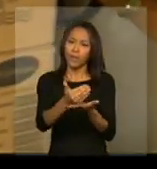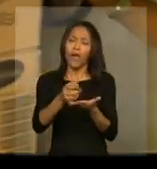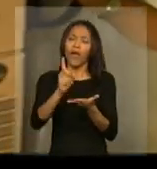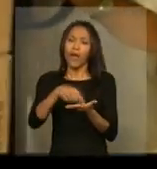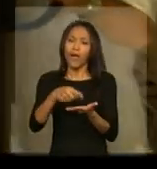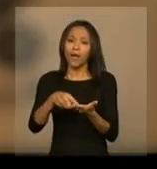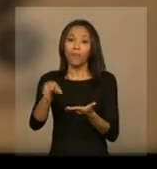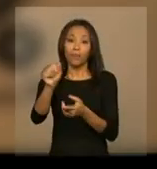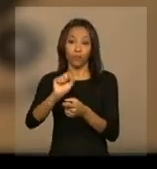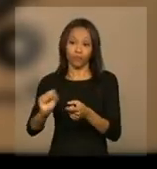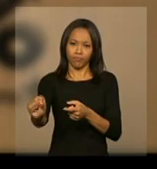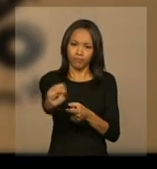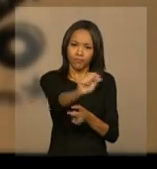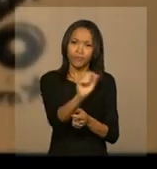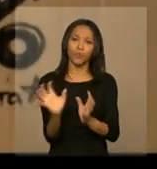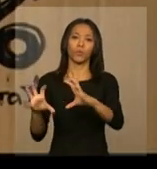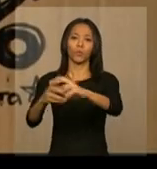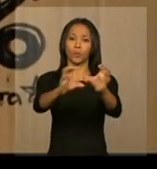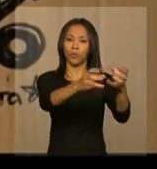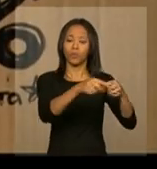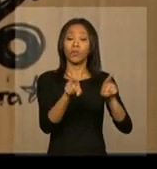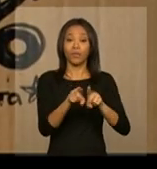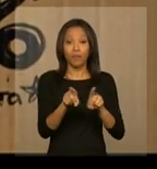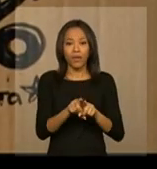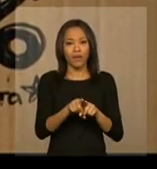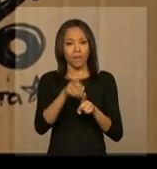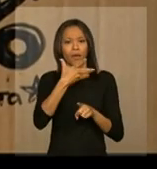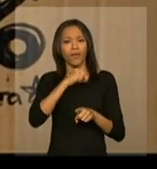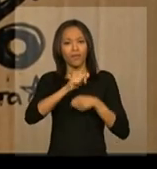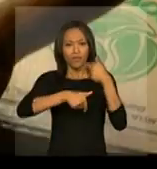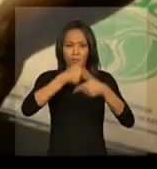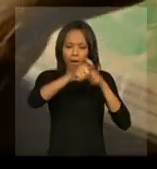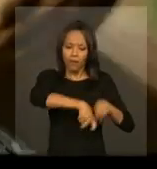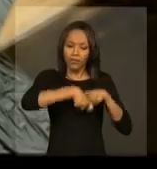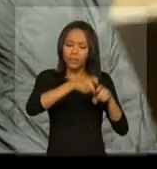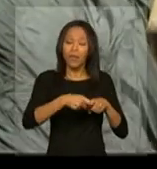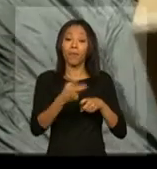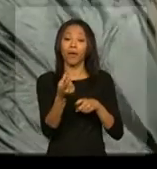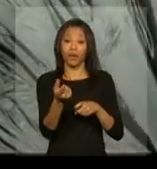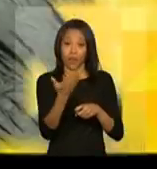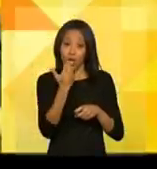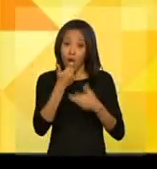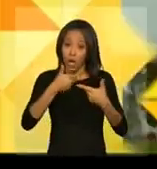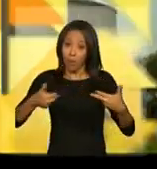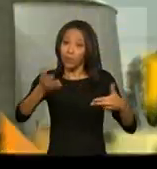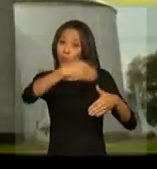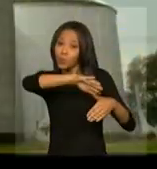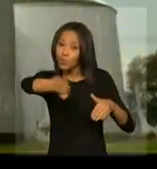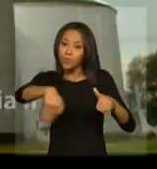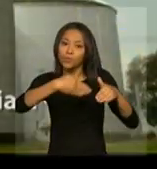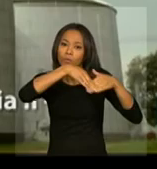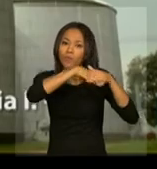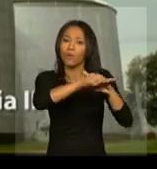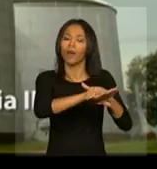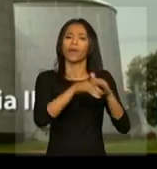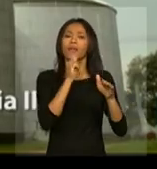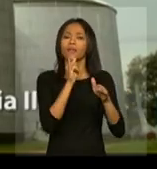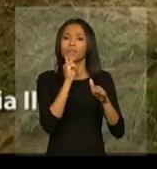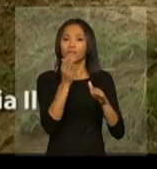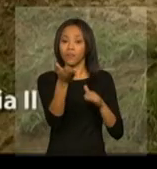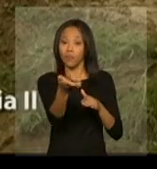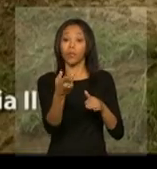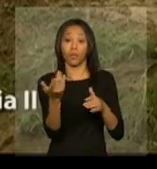geridas pelos próprios agricultores para a formação de estoques próprios. Um bom exemplo disso é o trabalho